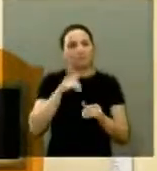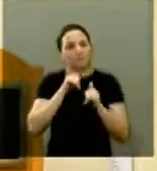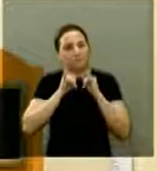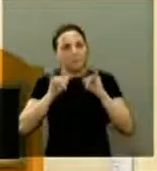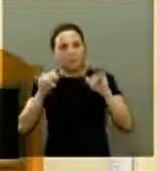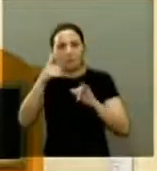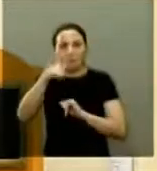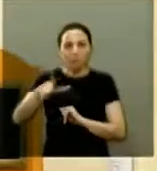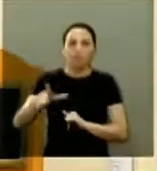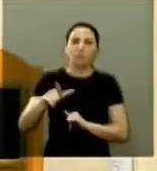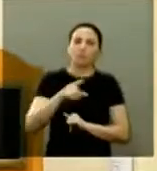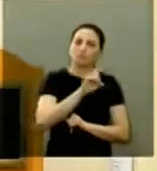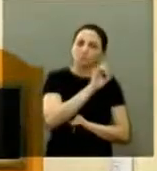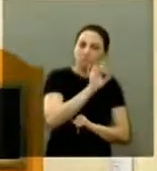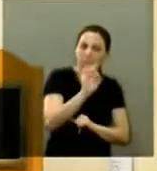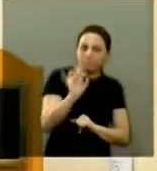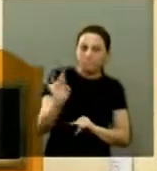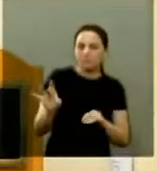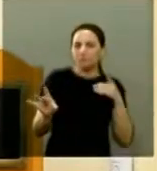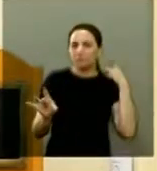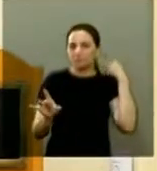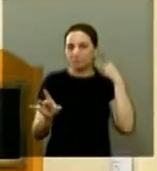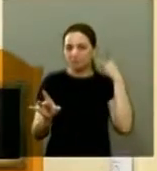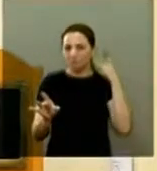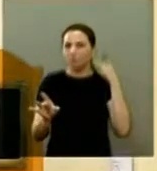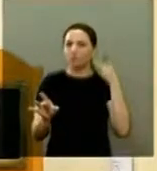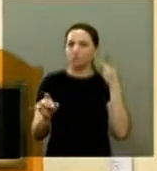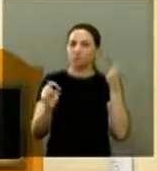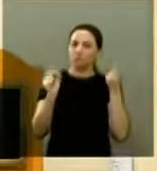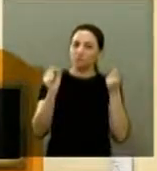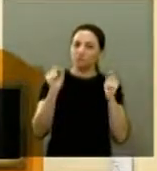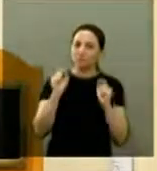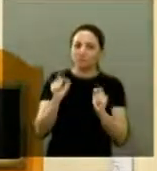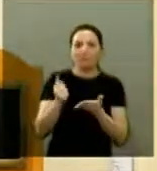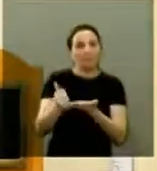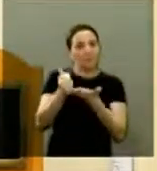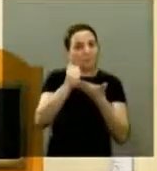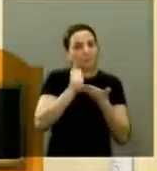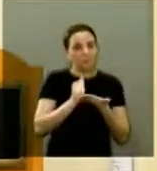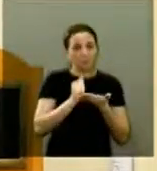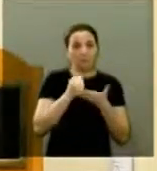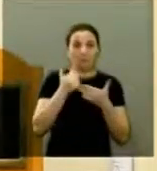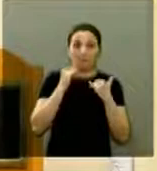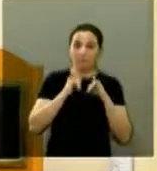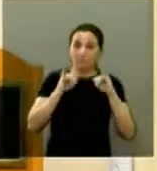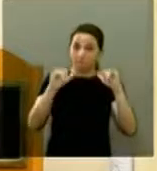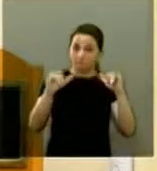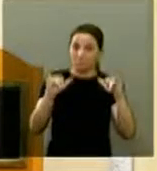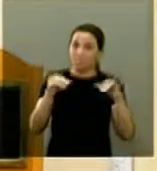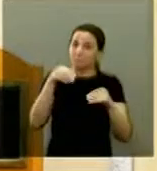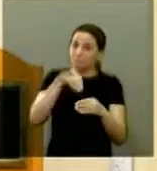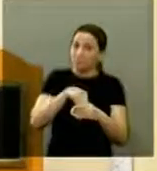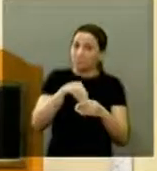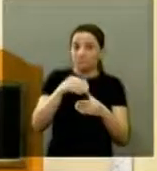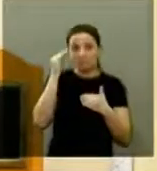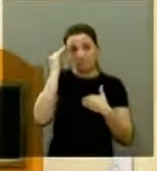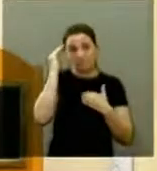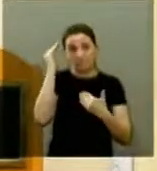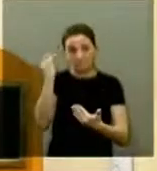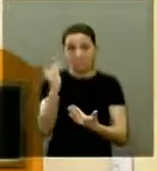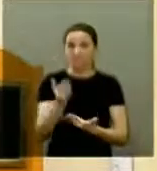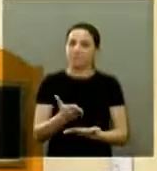Eu sei que muitos vereadores aqui fizeram esse apoio à nossa candidatura, então quero agradecer.